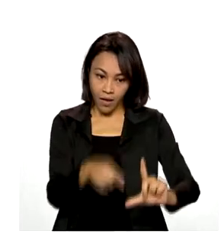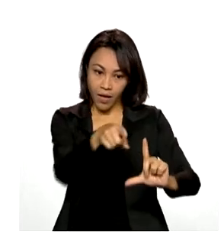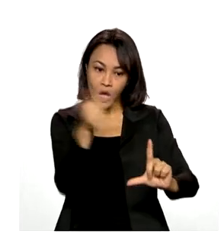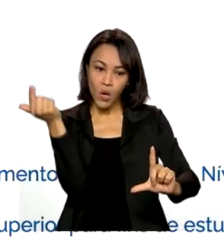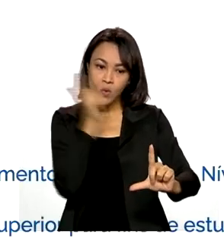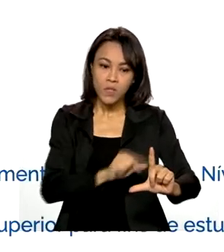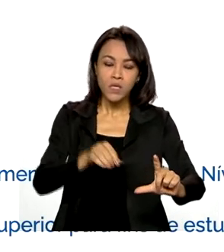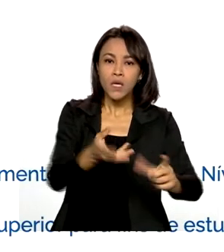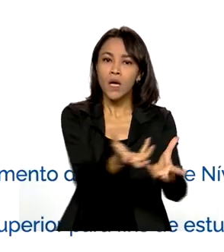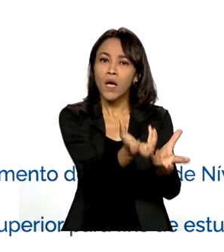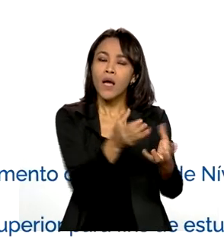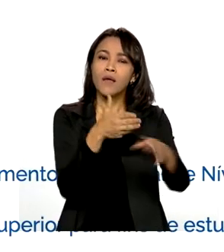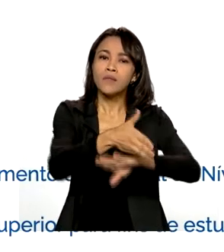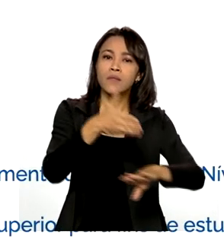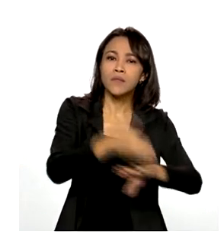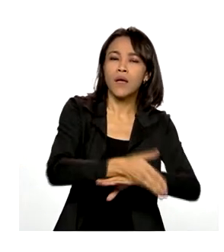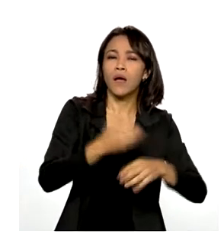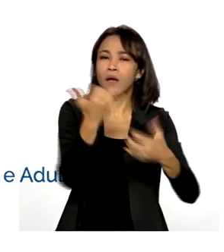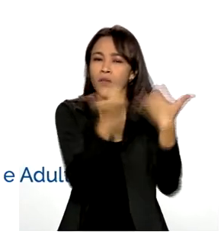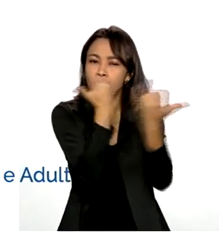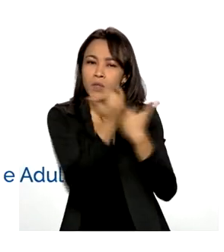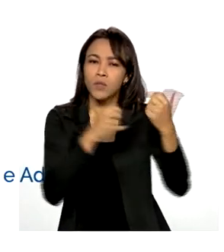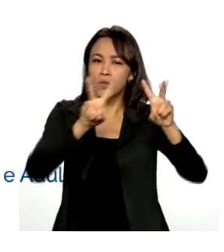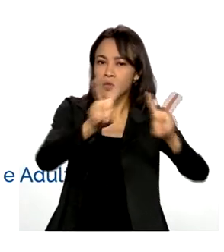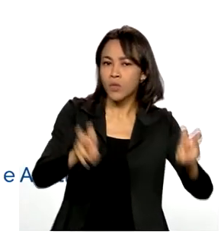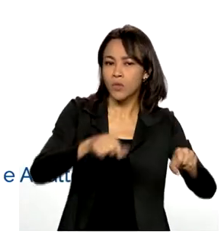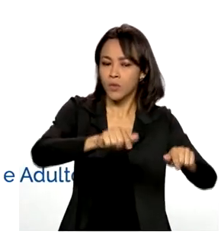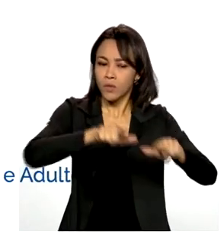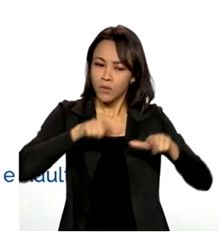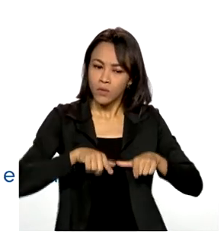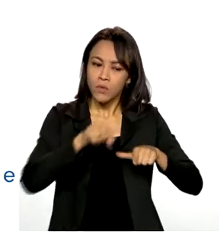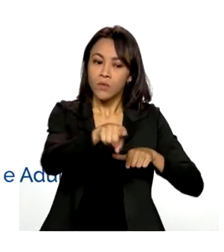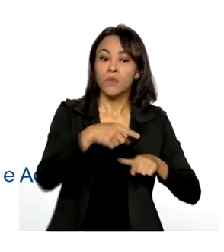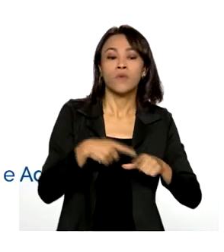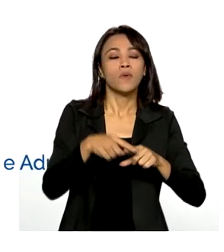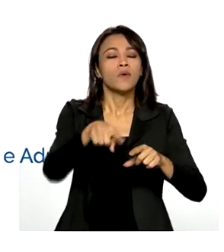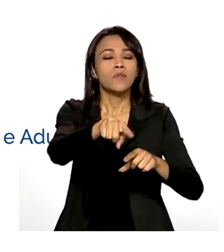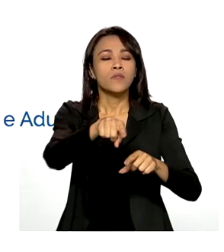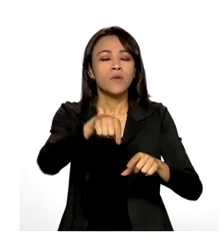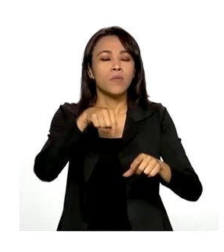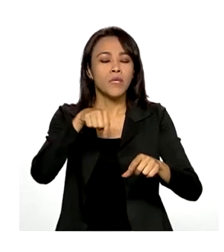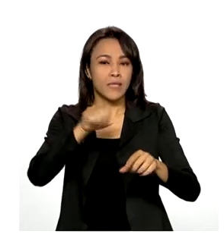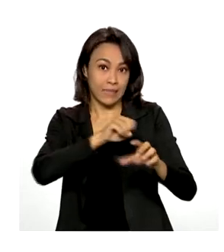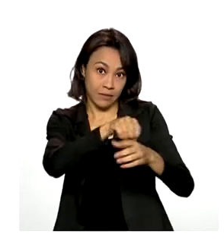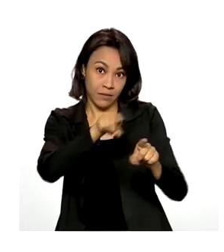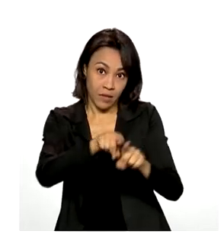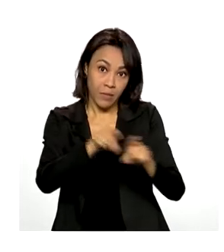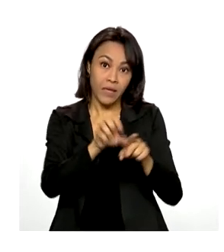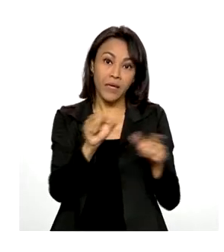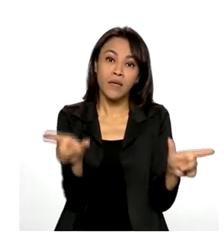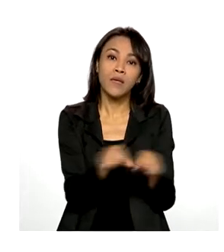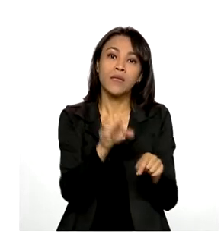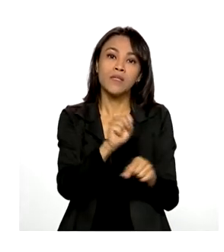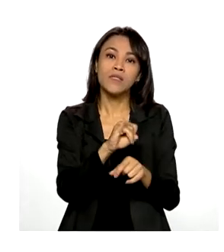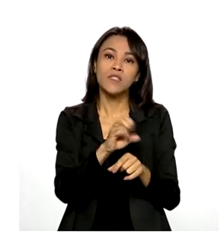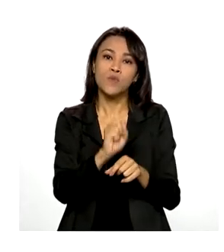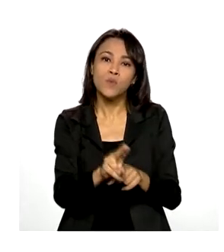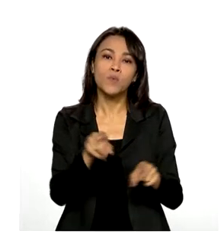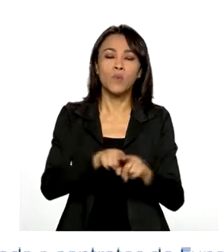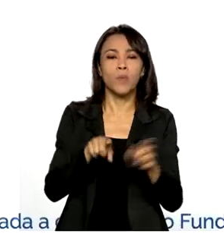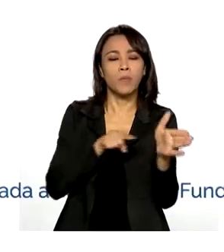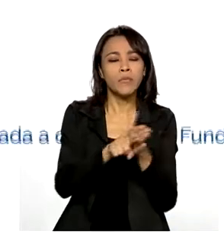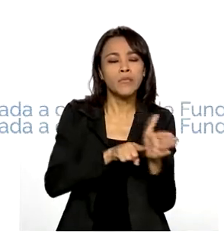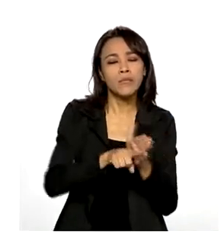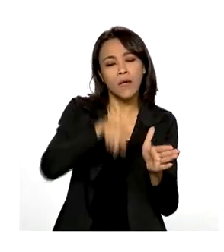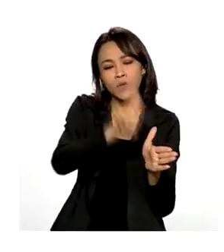documentos, acessar informações sobre o Enem, Sisu, ProUni, Enad e Fies, pesquisar universidades e entidades